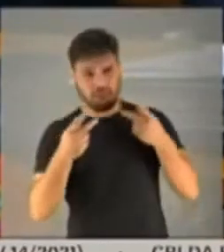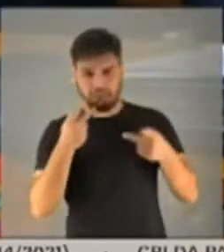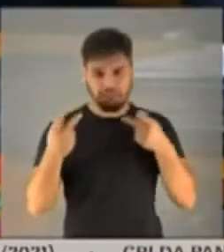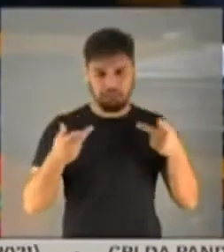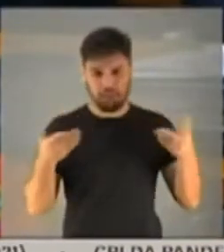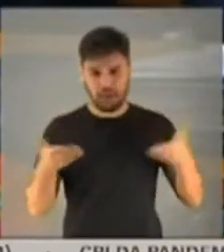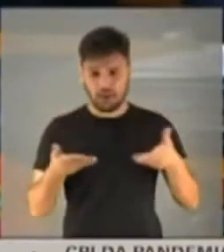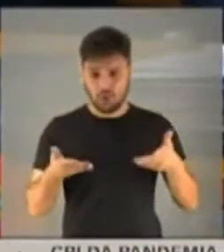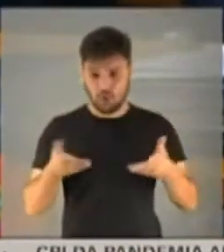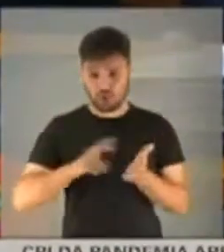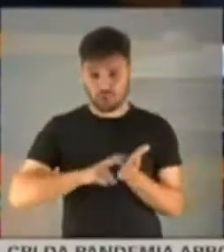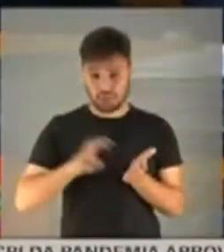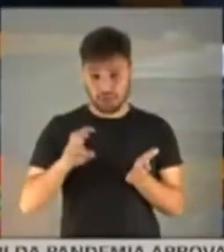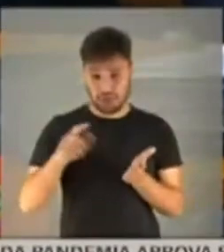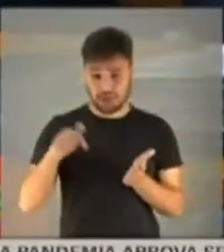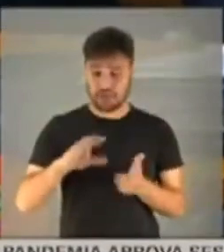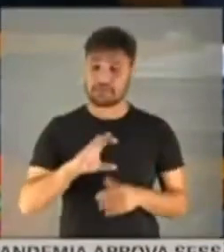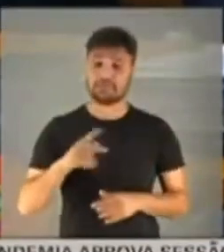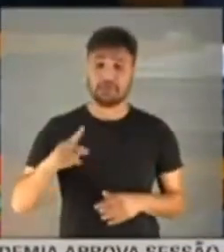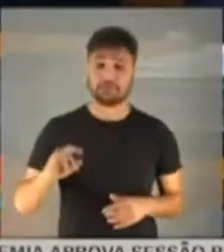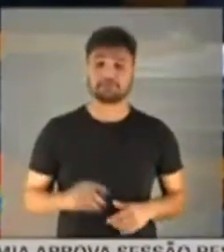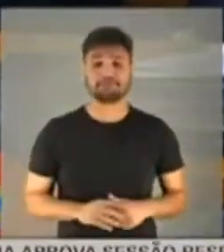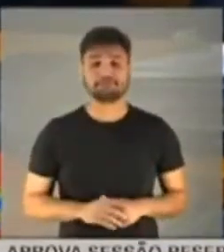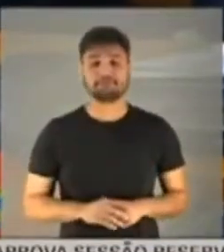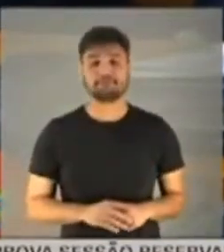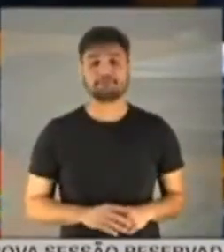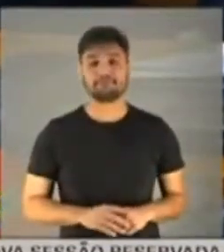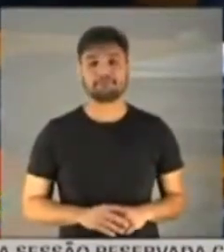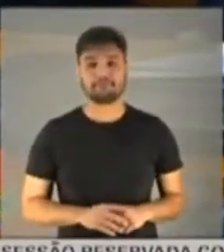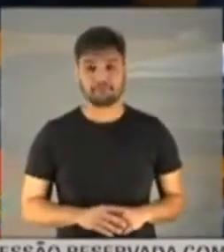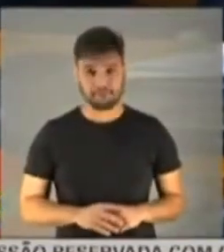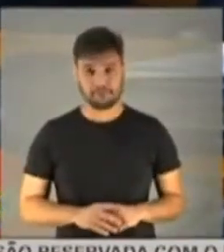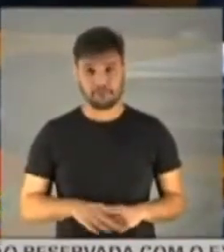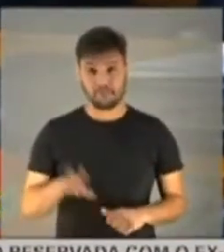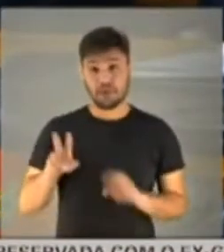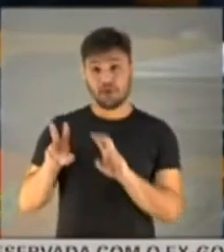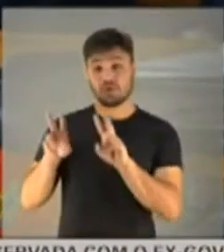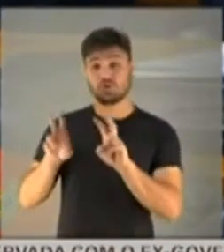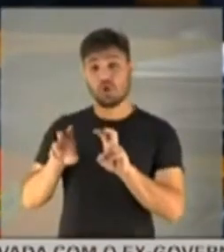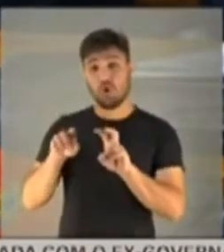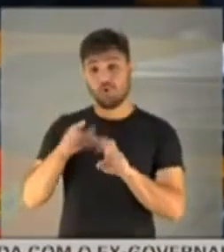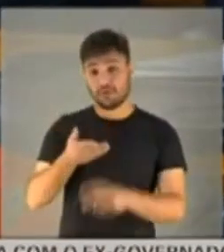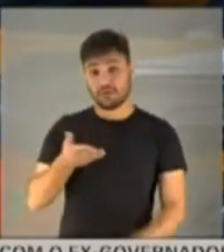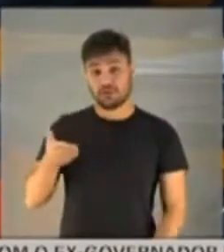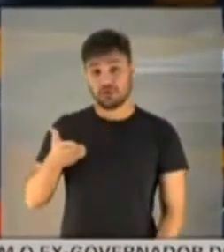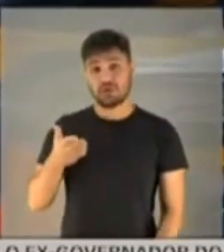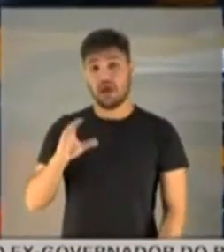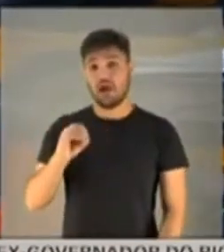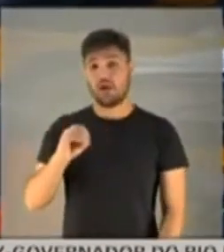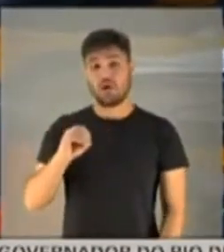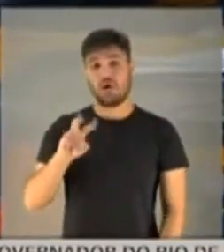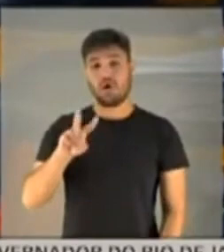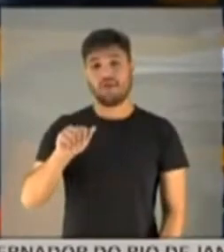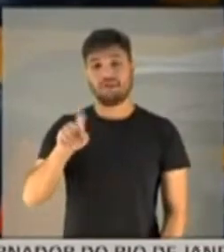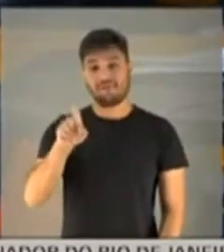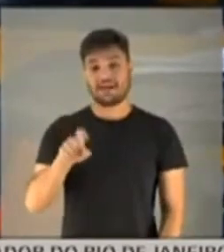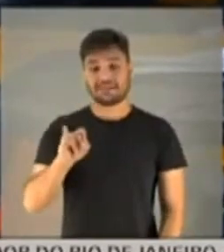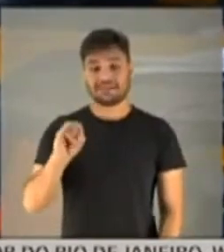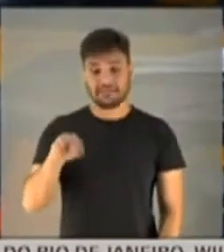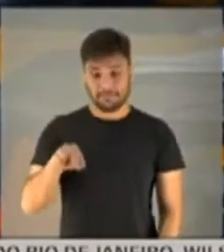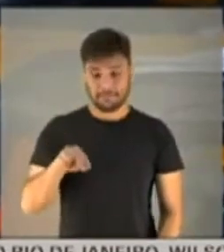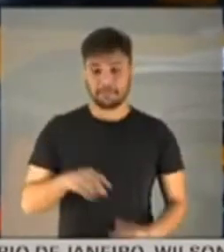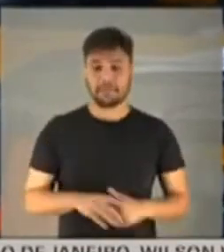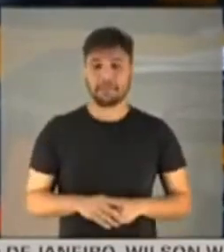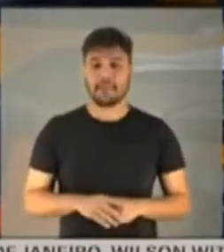que estamos ouvindo aqui no âmbito dessa CPI, especialmente com relação a esse caso da Covaxin, que